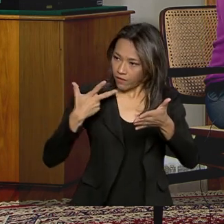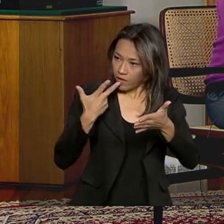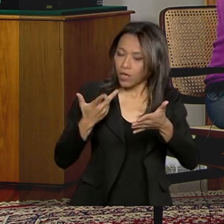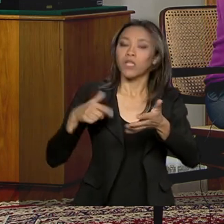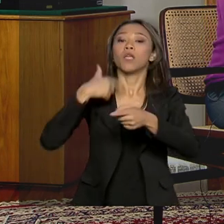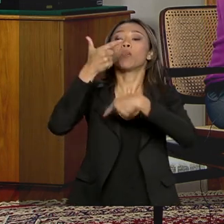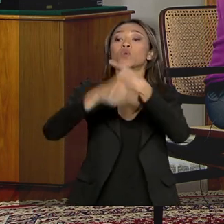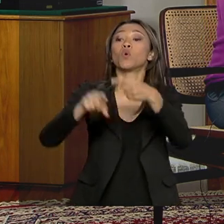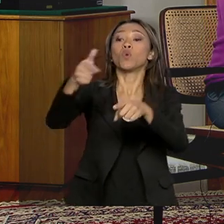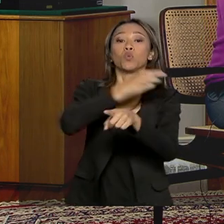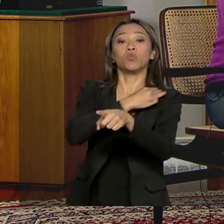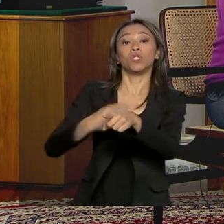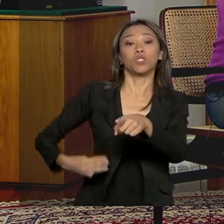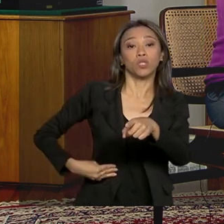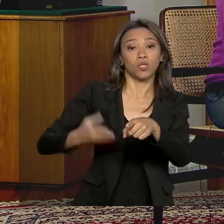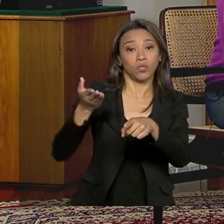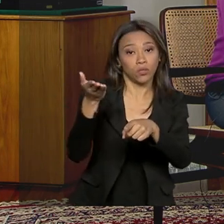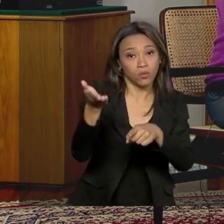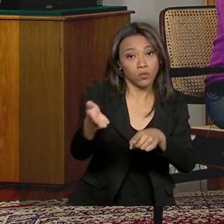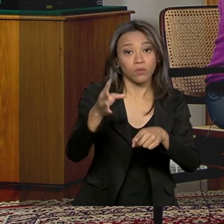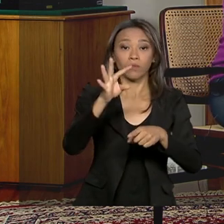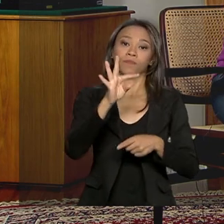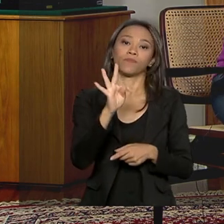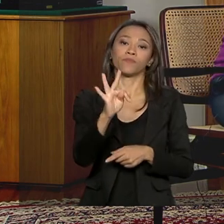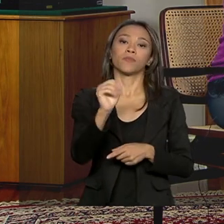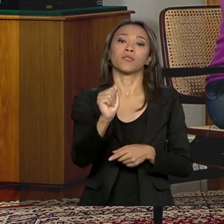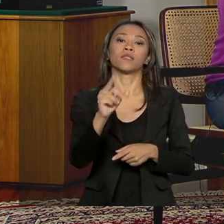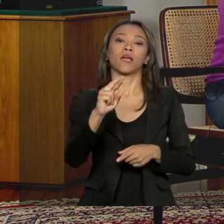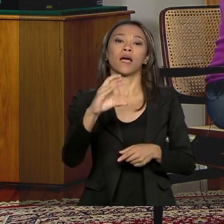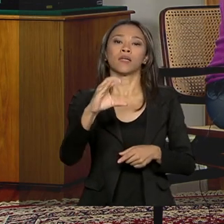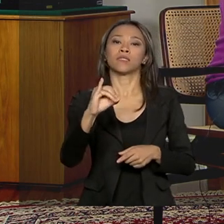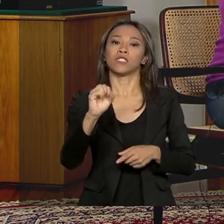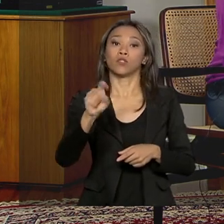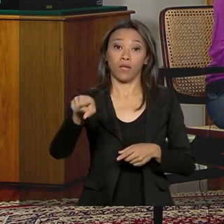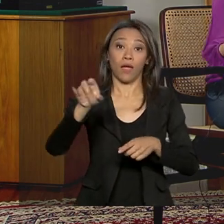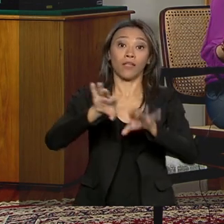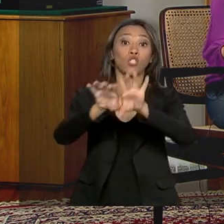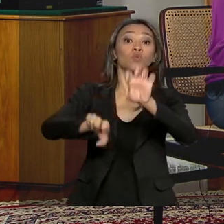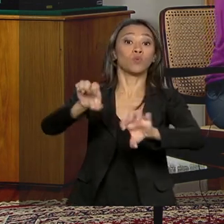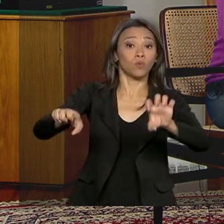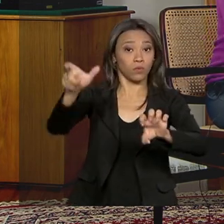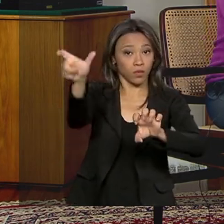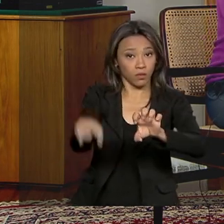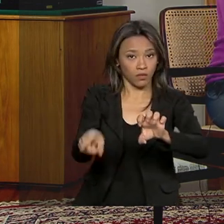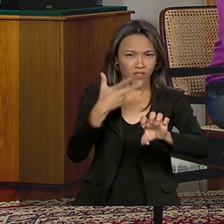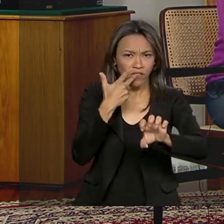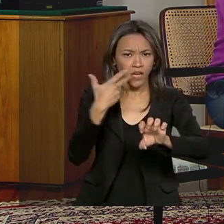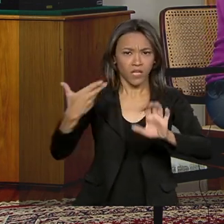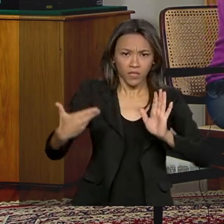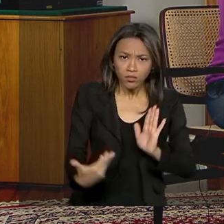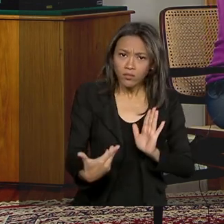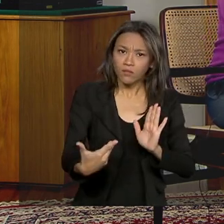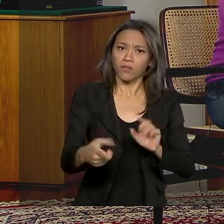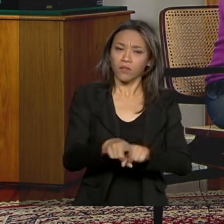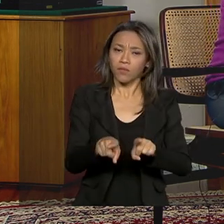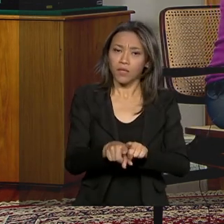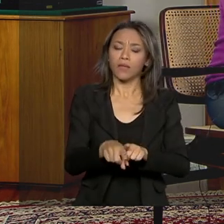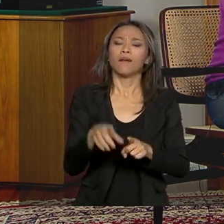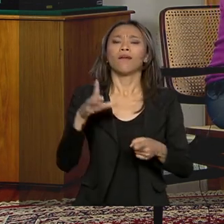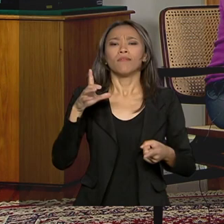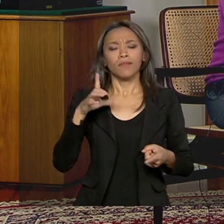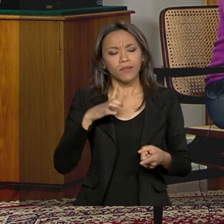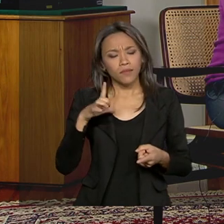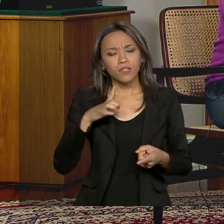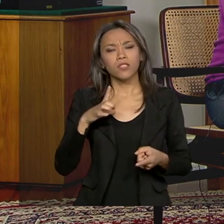o ministro Tarcísio, que era um homem que conhecia profundamente a infraestrutura. Até porque os ministros chegam com seus elementos. Nós tínhamos gente que